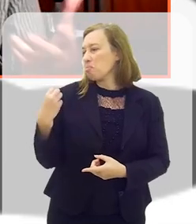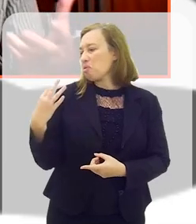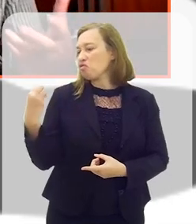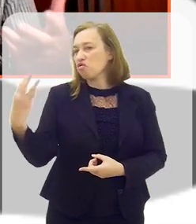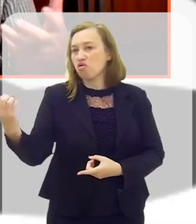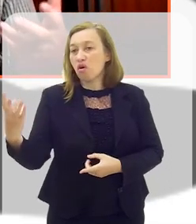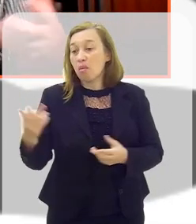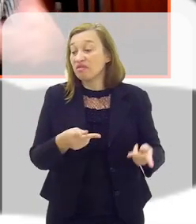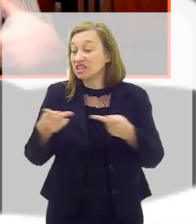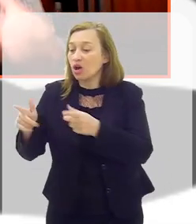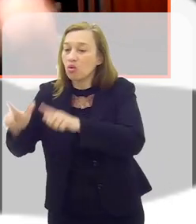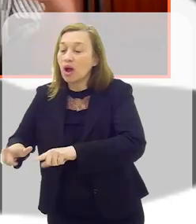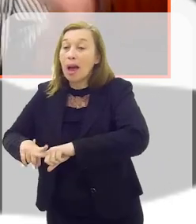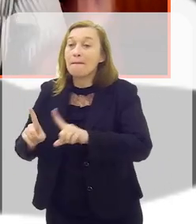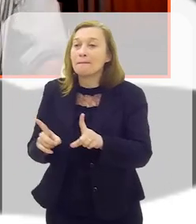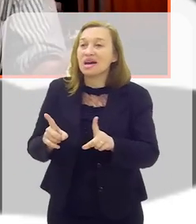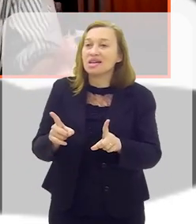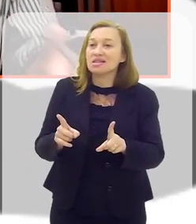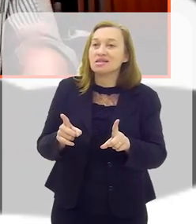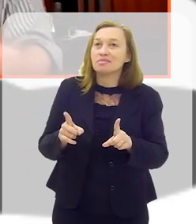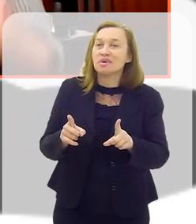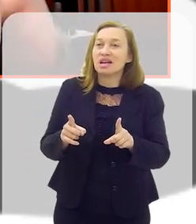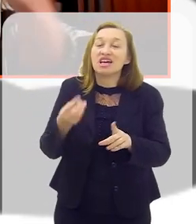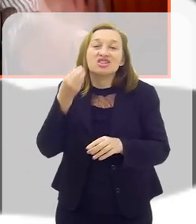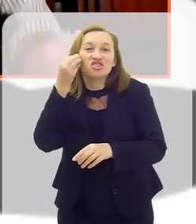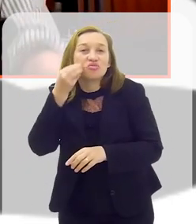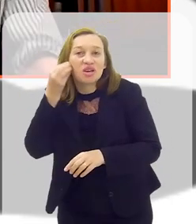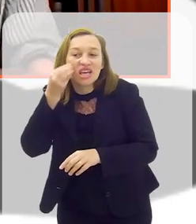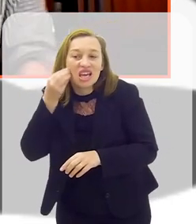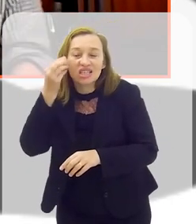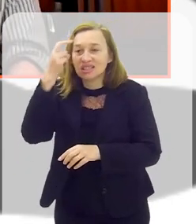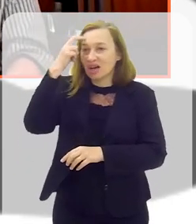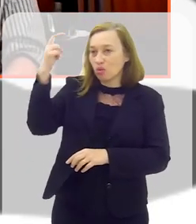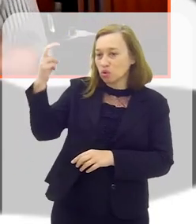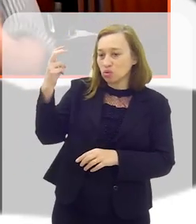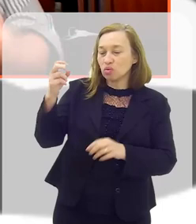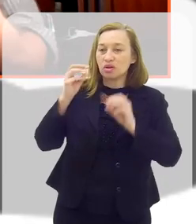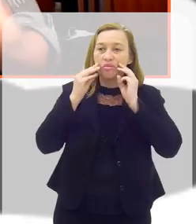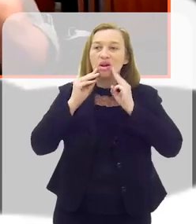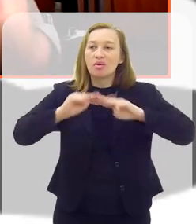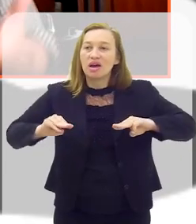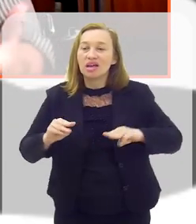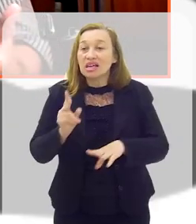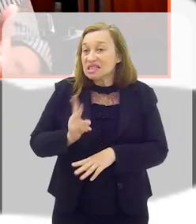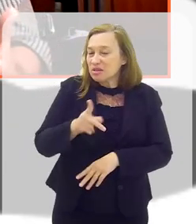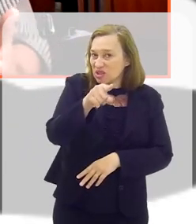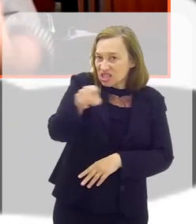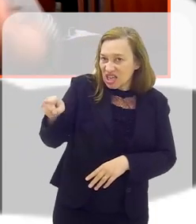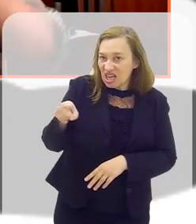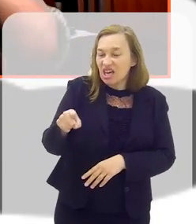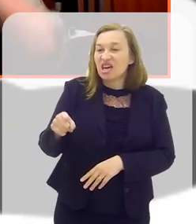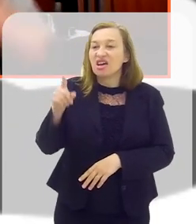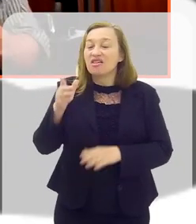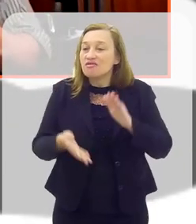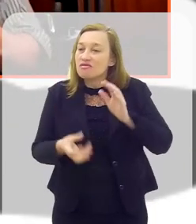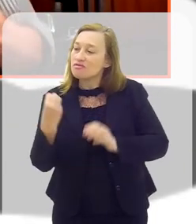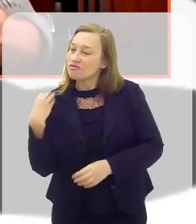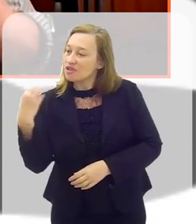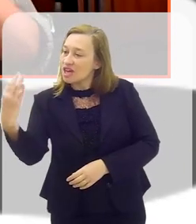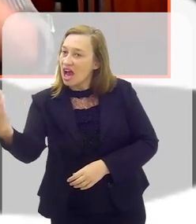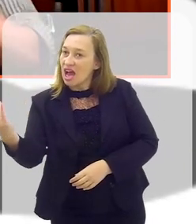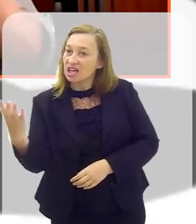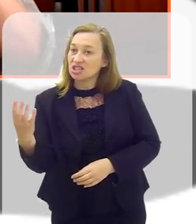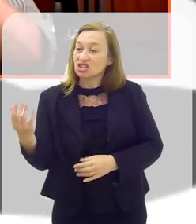propriamente dita, mas pelo benchmarking e pela experiência cultural. Cada vez que você viaja, Cláudio, você traz, na